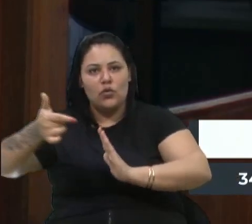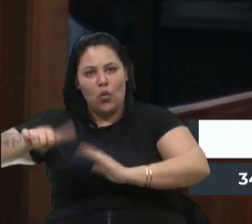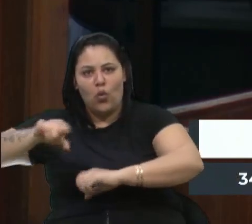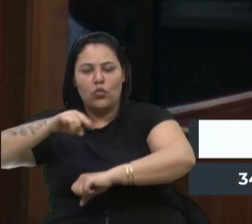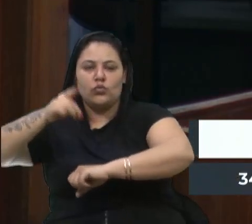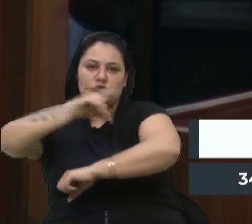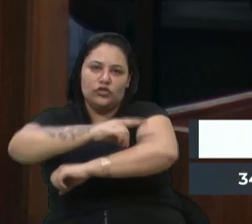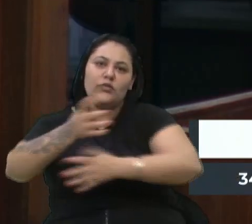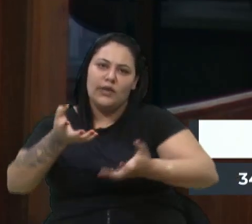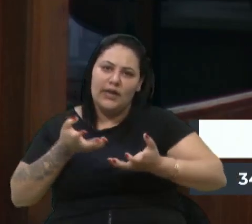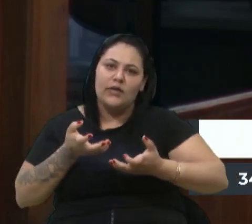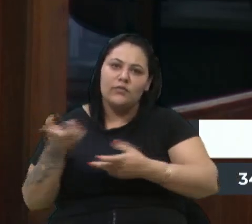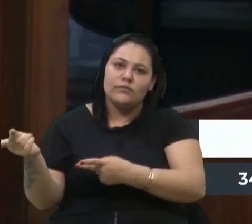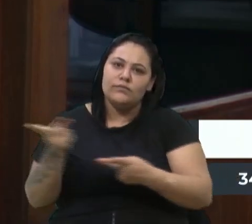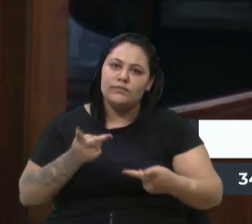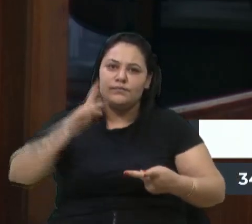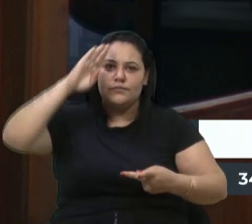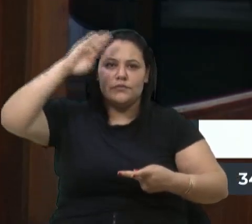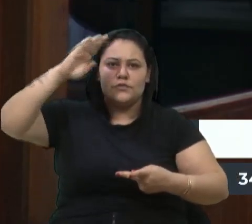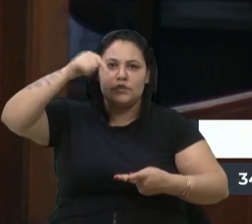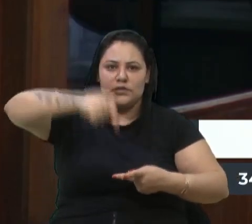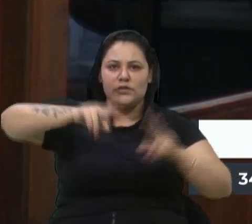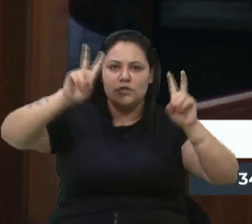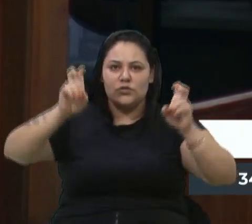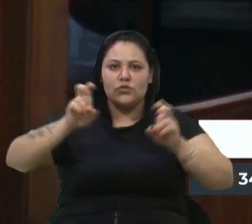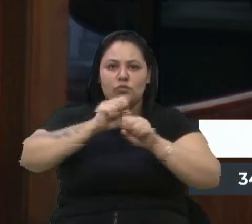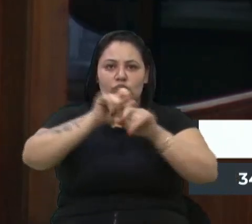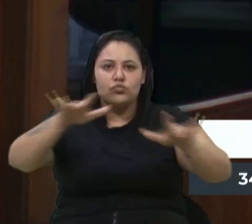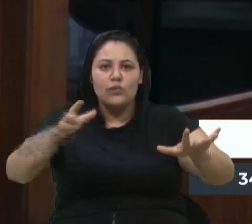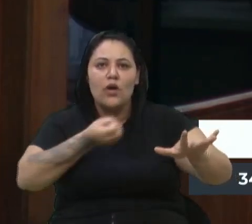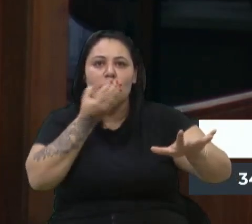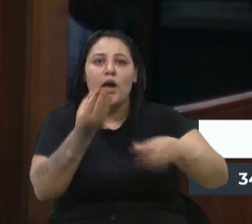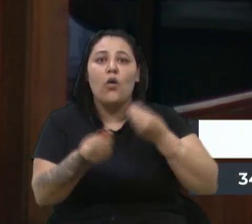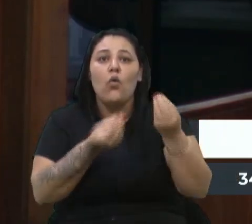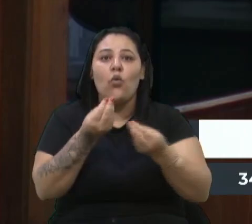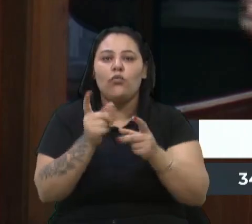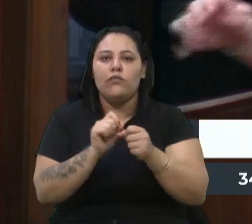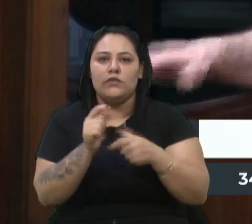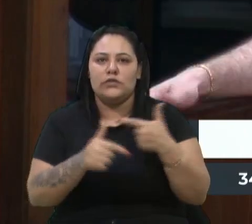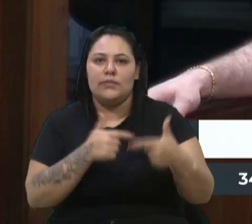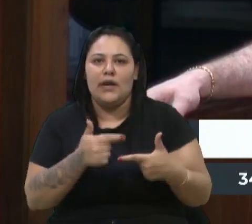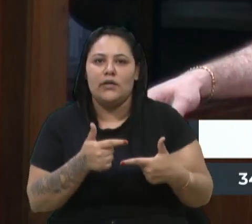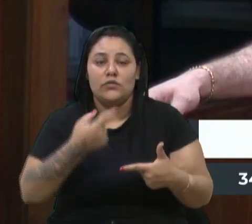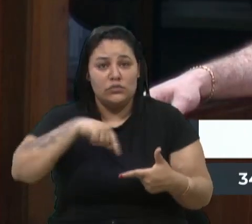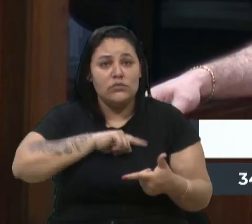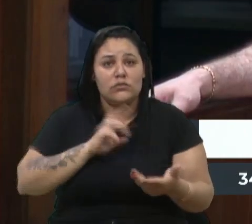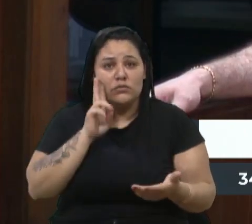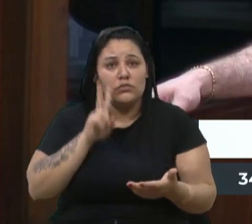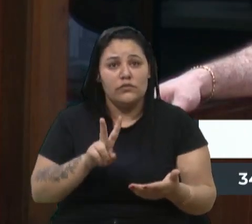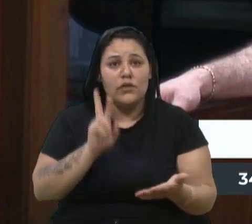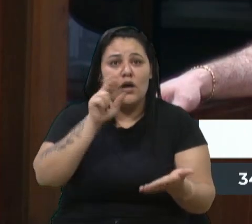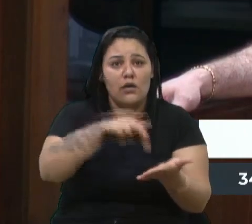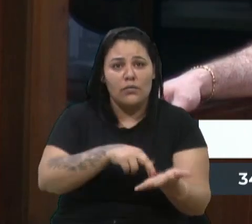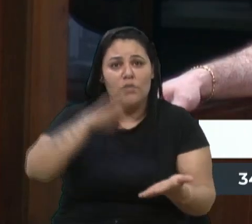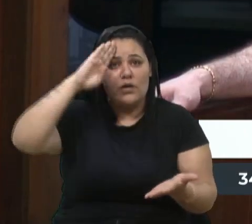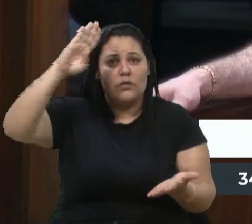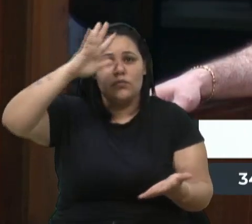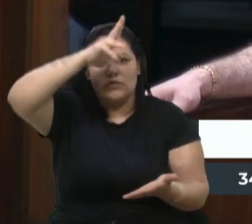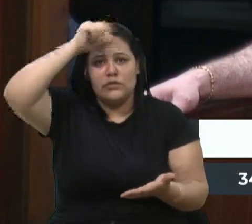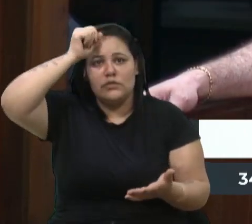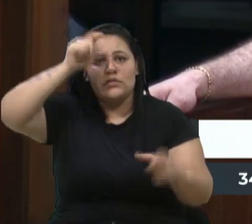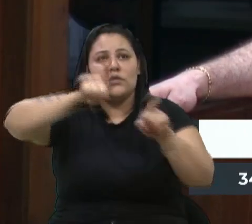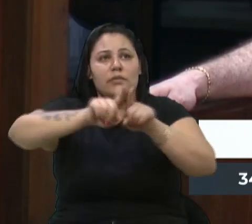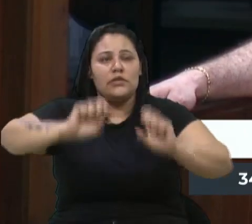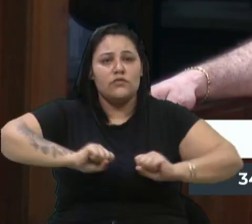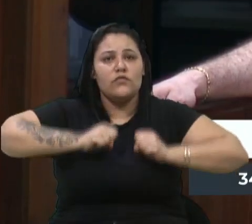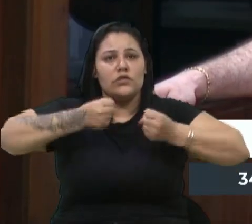venham aqui e que a gente traga esse assunto à tona para que a gente veja realmente que a nossa Guarda Municipal está se dedicando também para a nossa